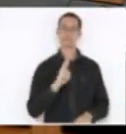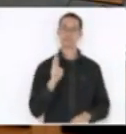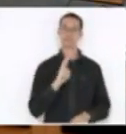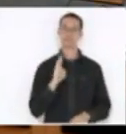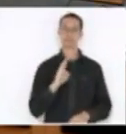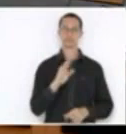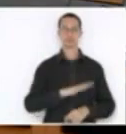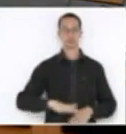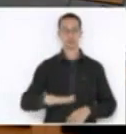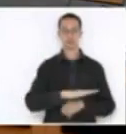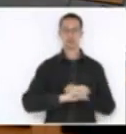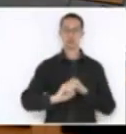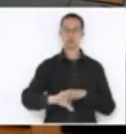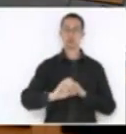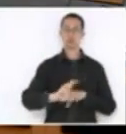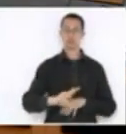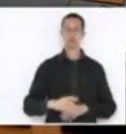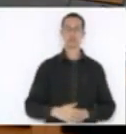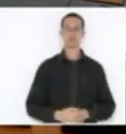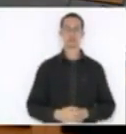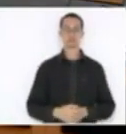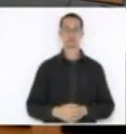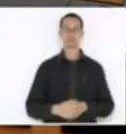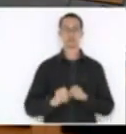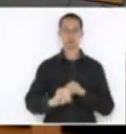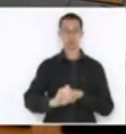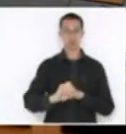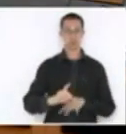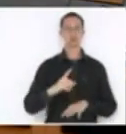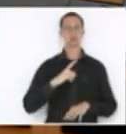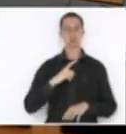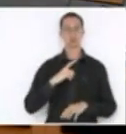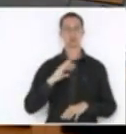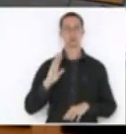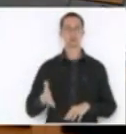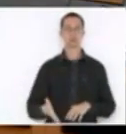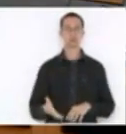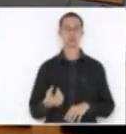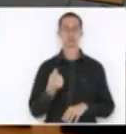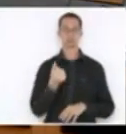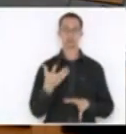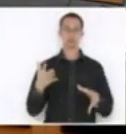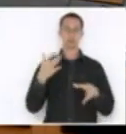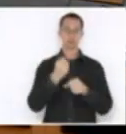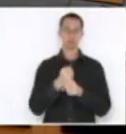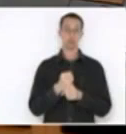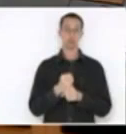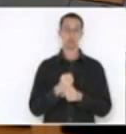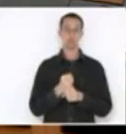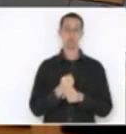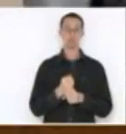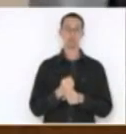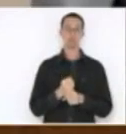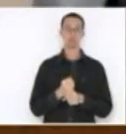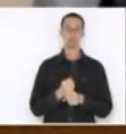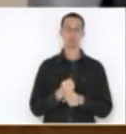educação. Então, eu diria que a educação já tem um orçamento suficiente e nós temos que atender outras áreas de Santa Catarina.